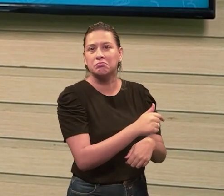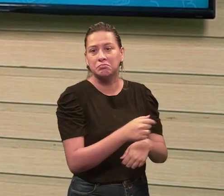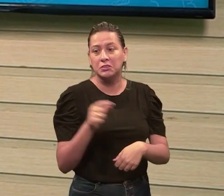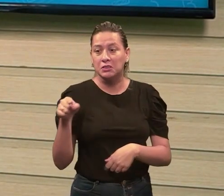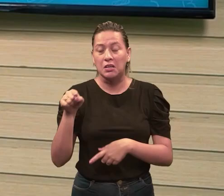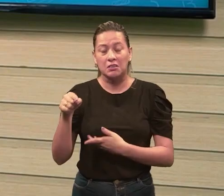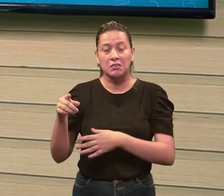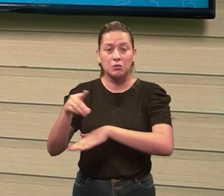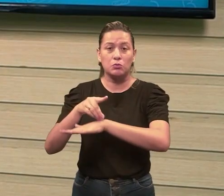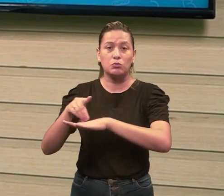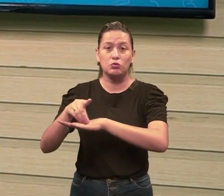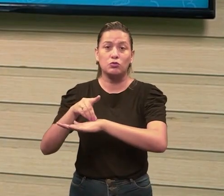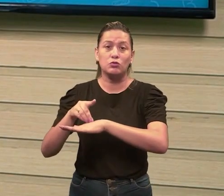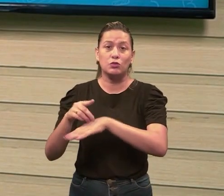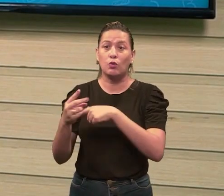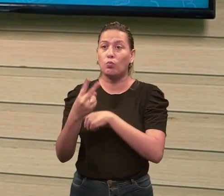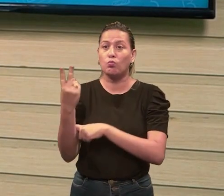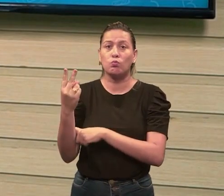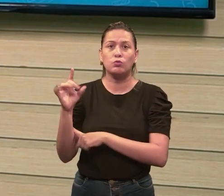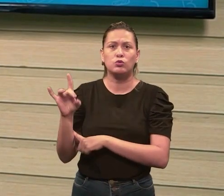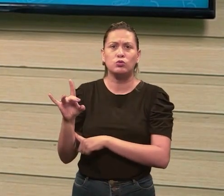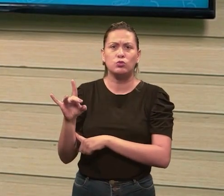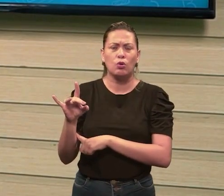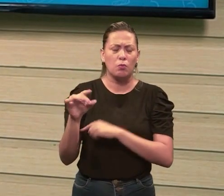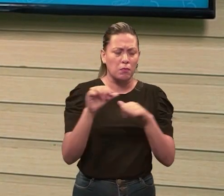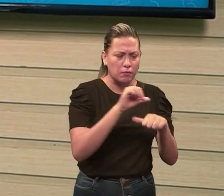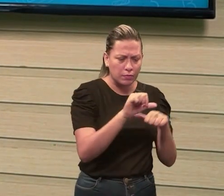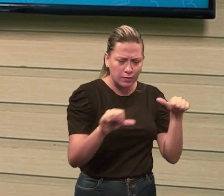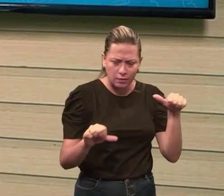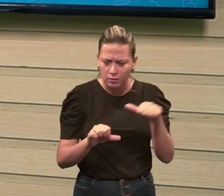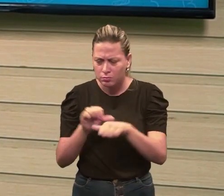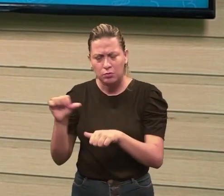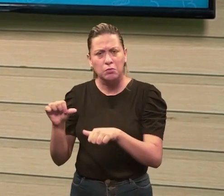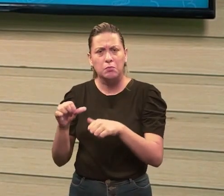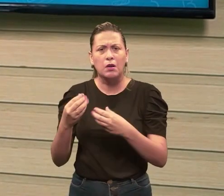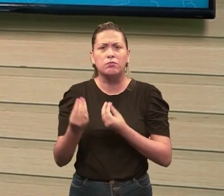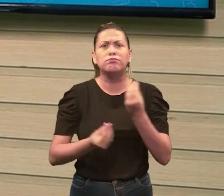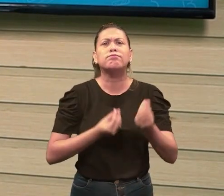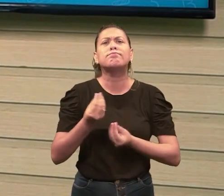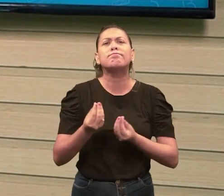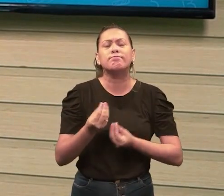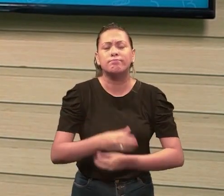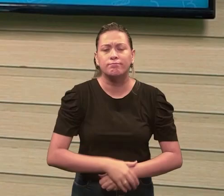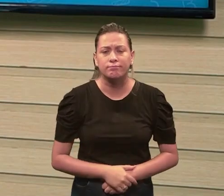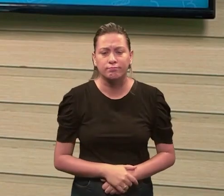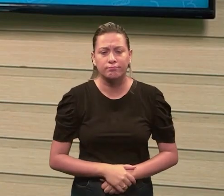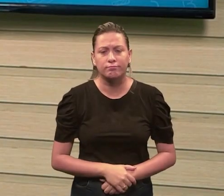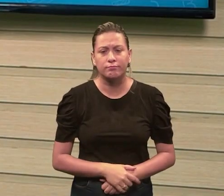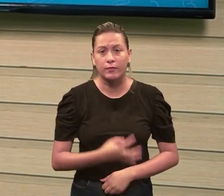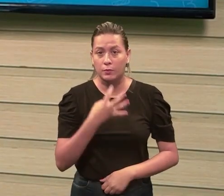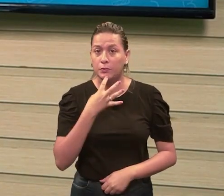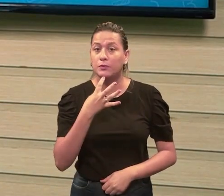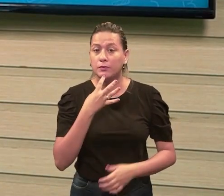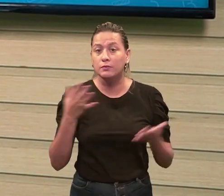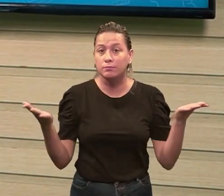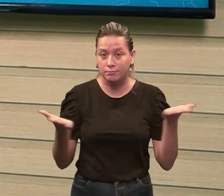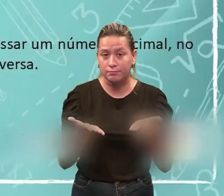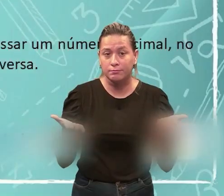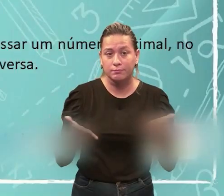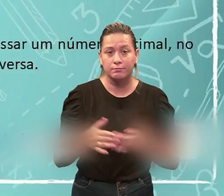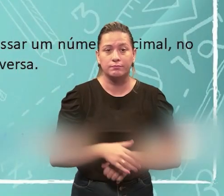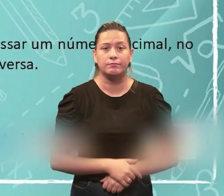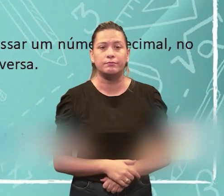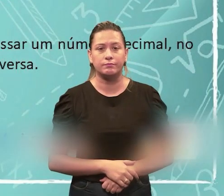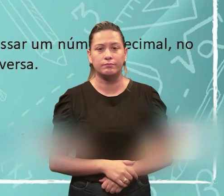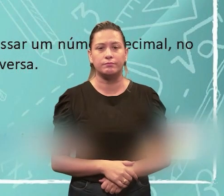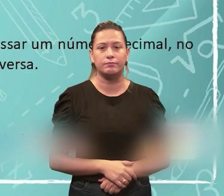digital só tem apenas dois. Então, como é que é possível transformar esses infinitos em apenas dois? Então, a gente vai conhecer um pouquinho aqui, né?